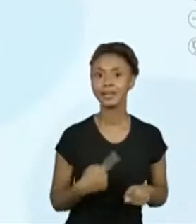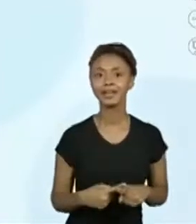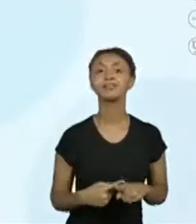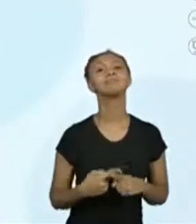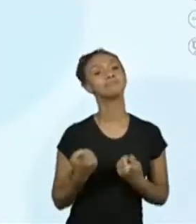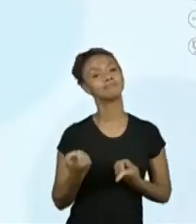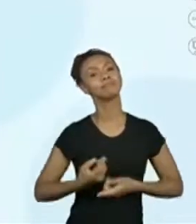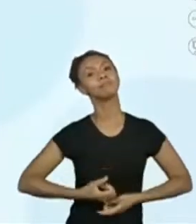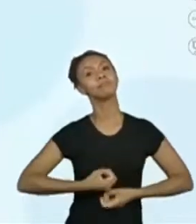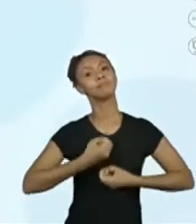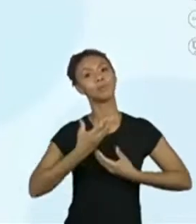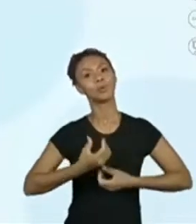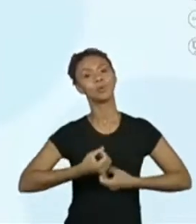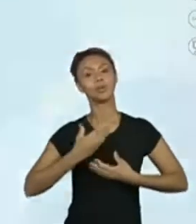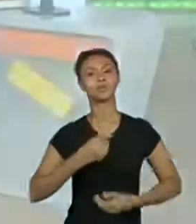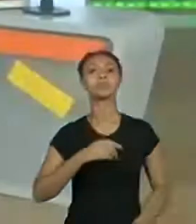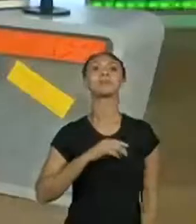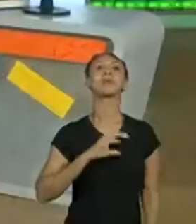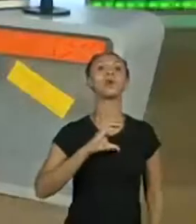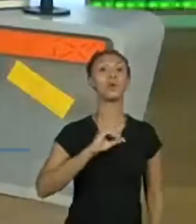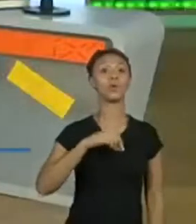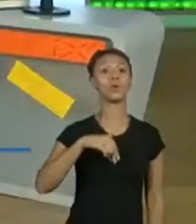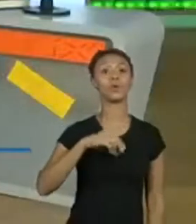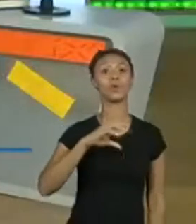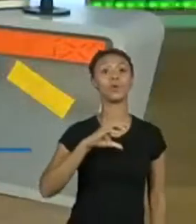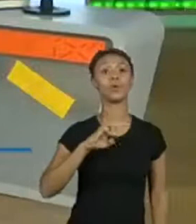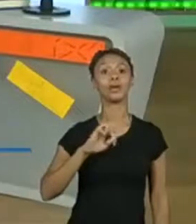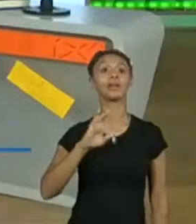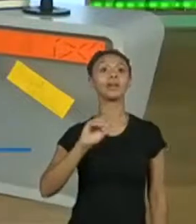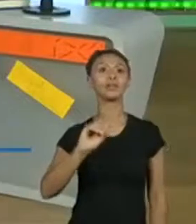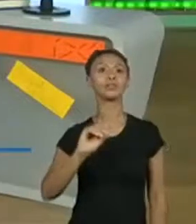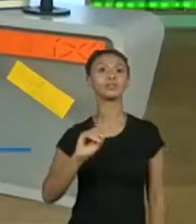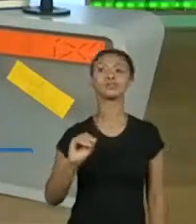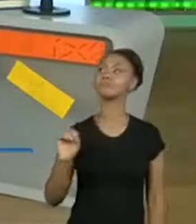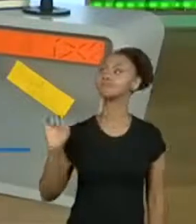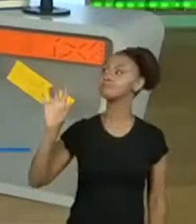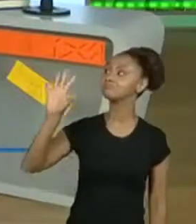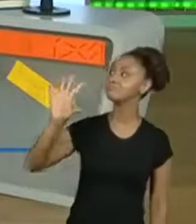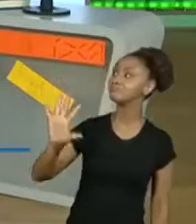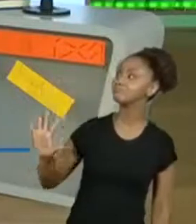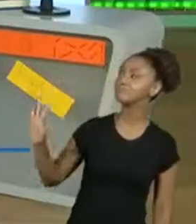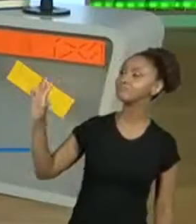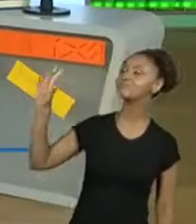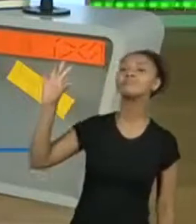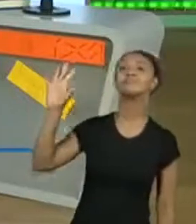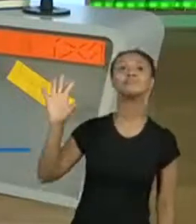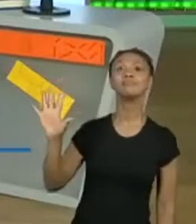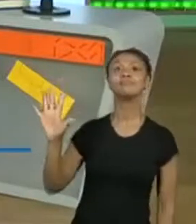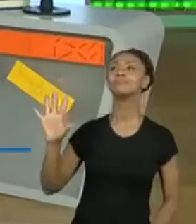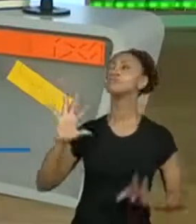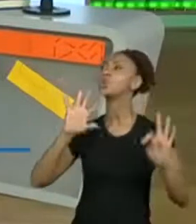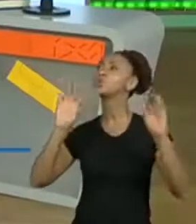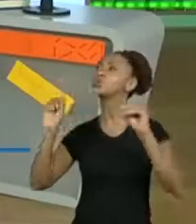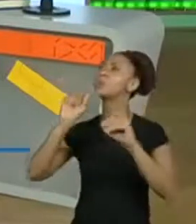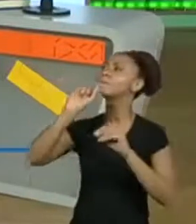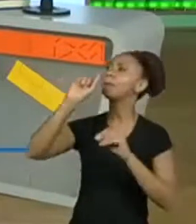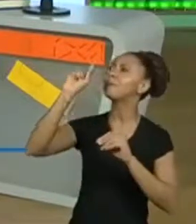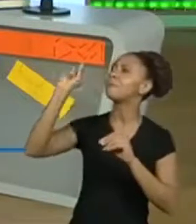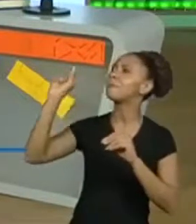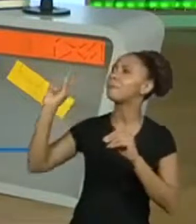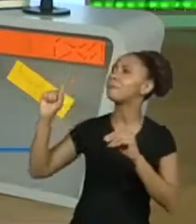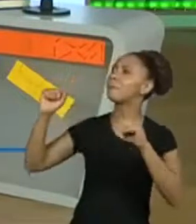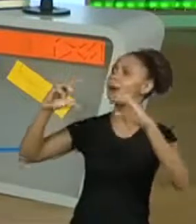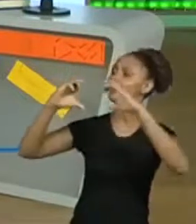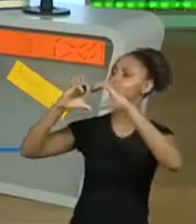concreto, ele realmente está colocado aqui como se fossem todos os sentimentos que cabem dentro